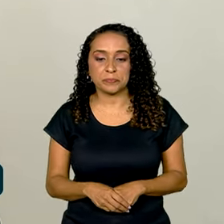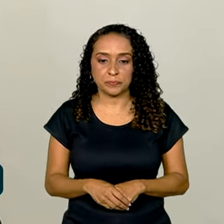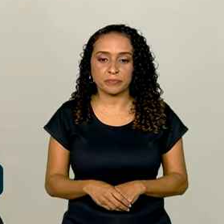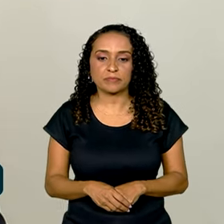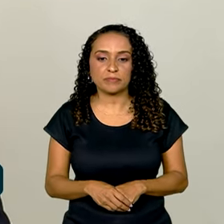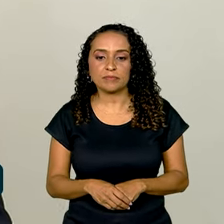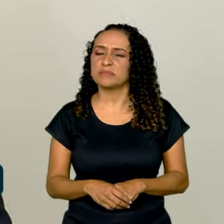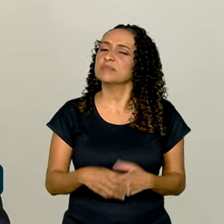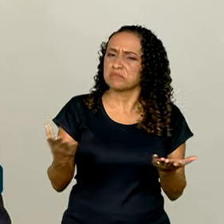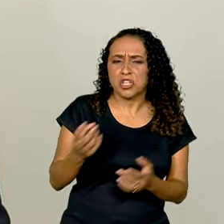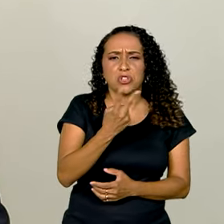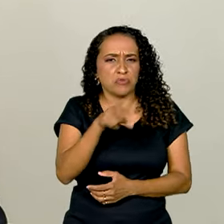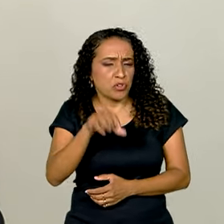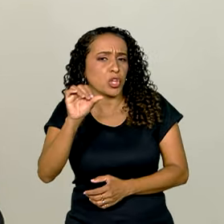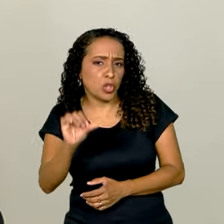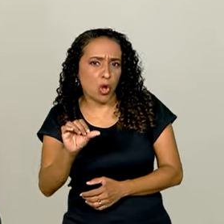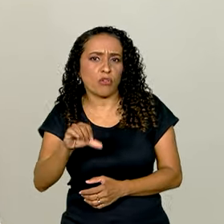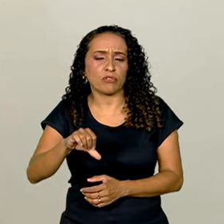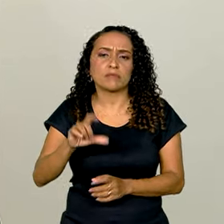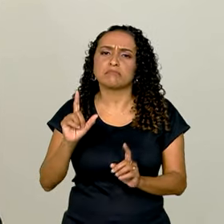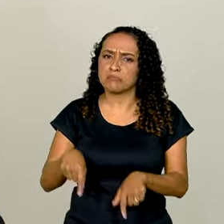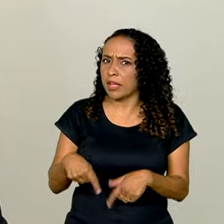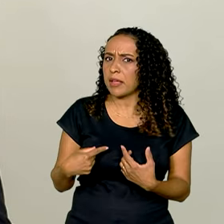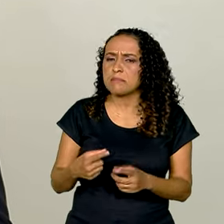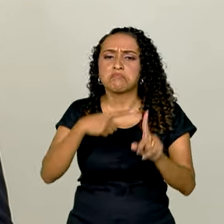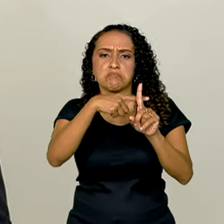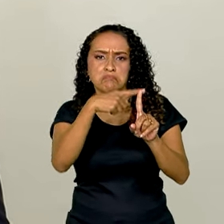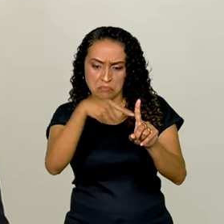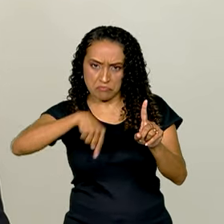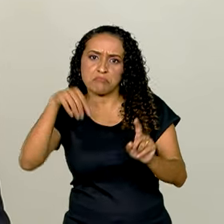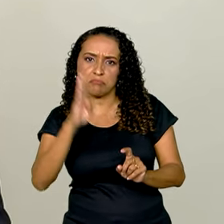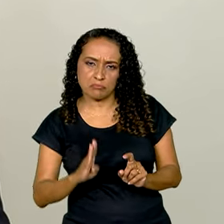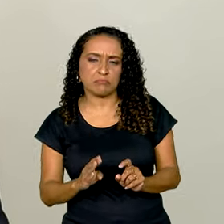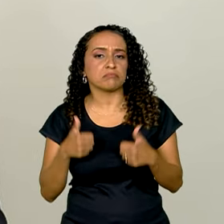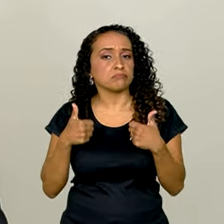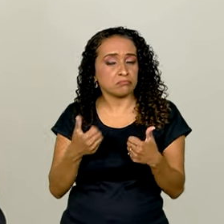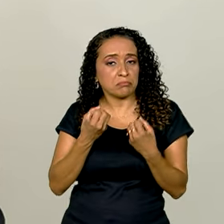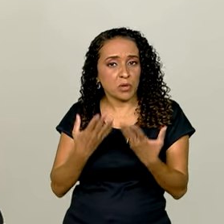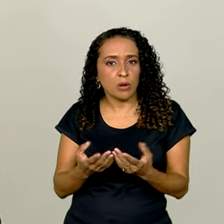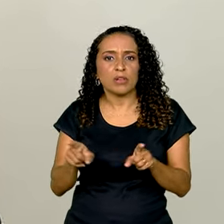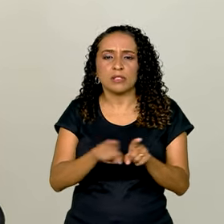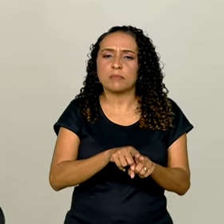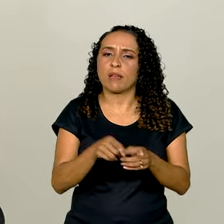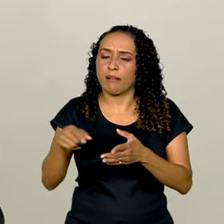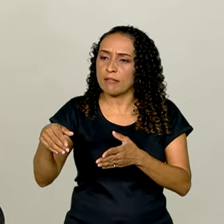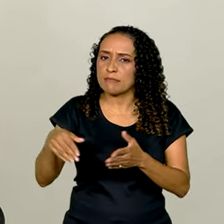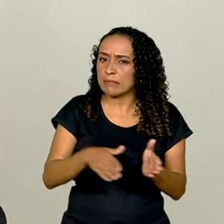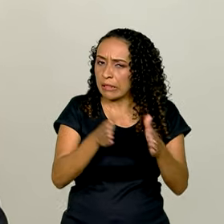Fechar 2,9% é bastante positivo para o Brasil, passa para o mercado